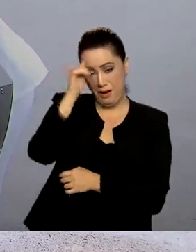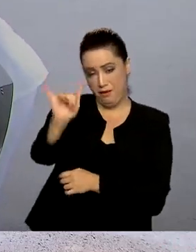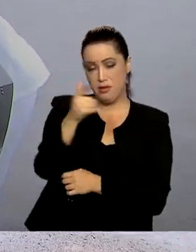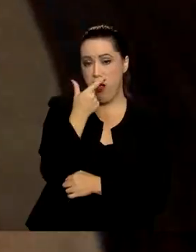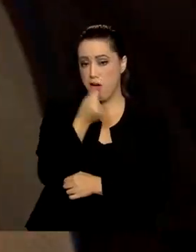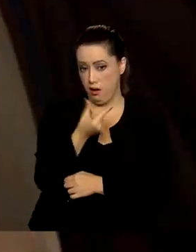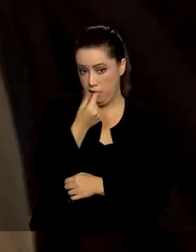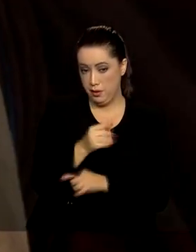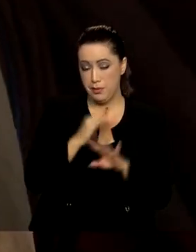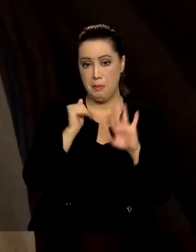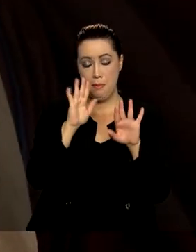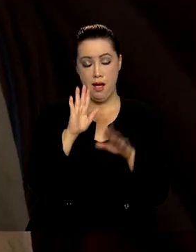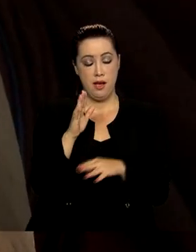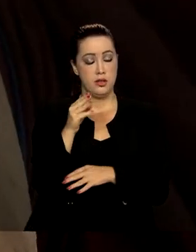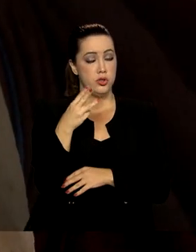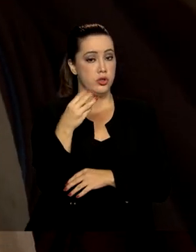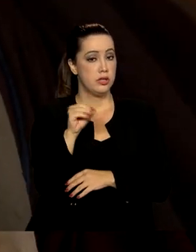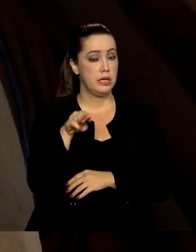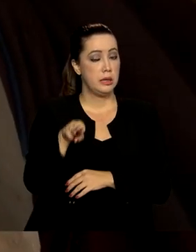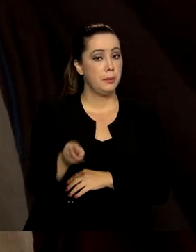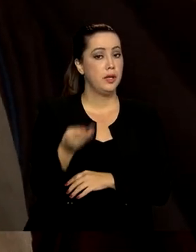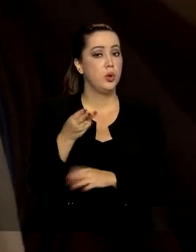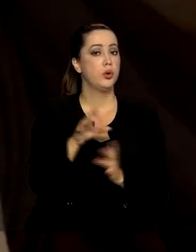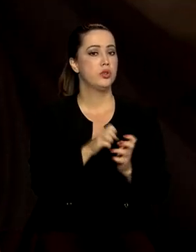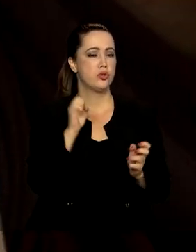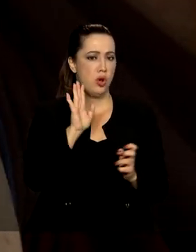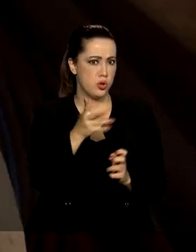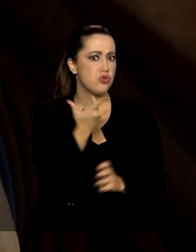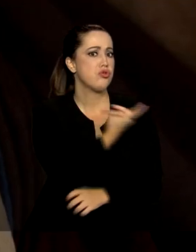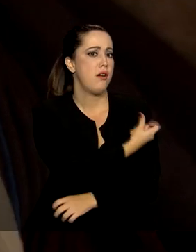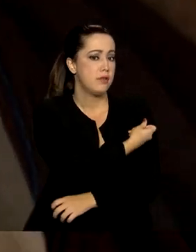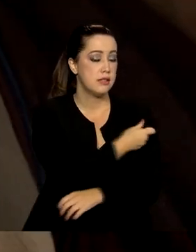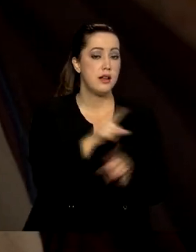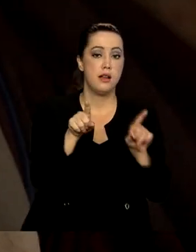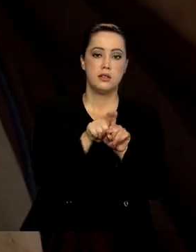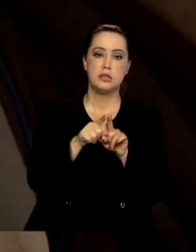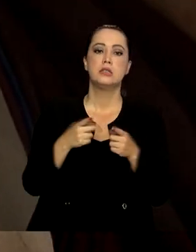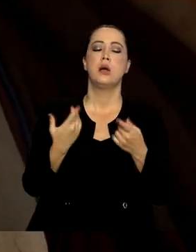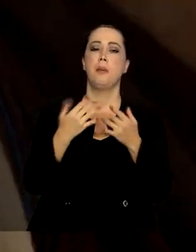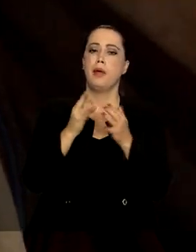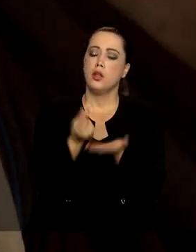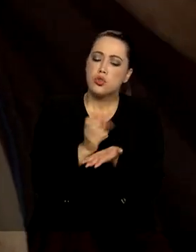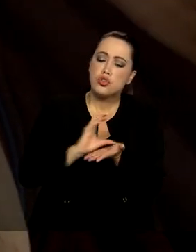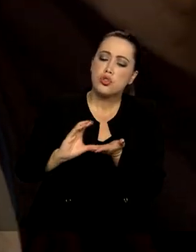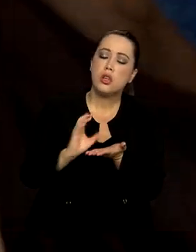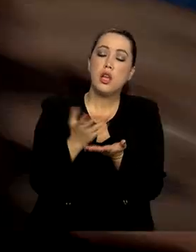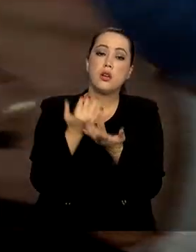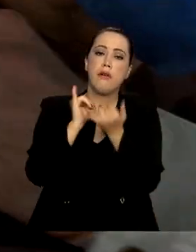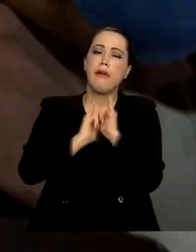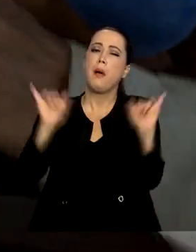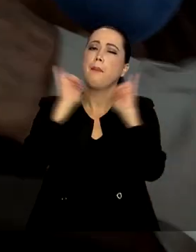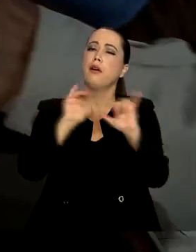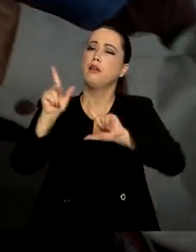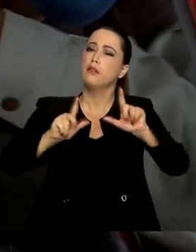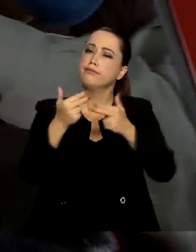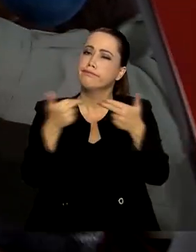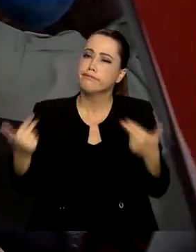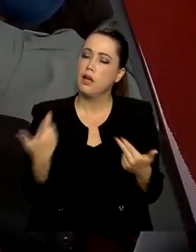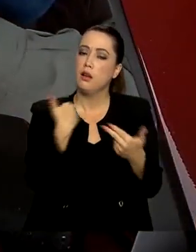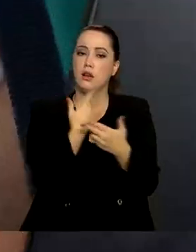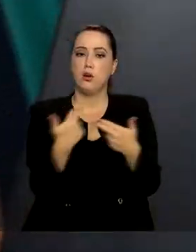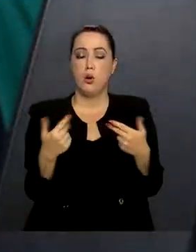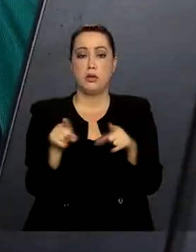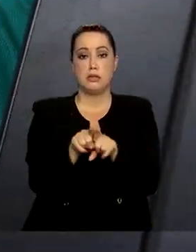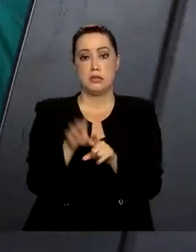idosos foram imunizados. Os recursos também foram utilizados em campanhas de esclarecimento em mais de 6 mil instituições